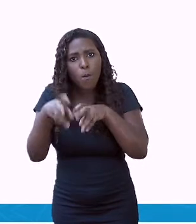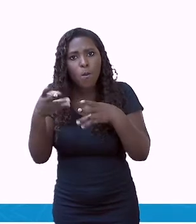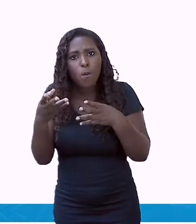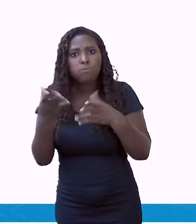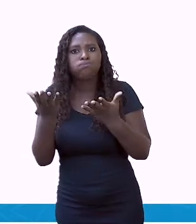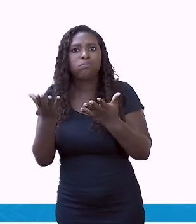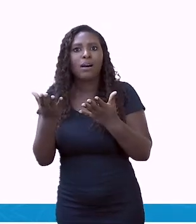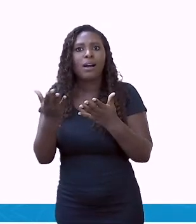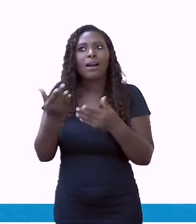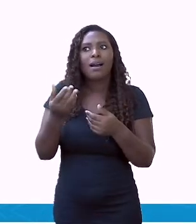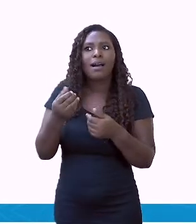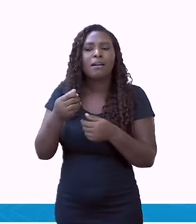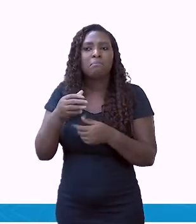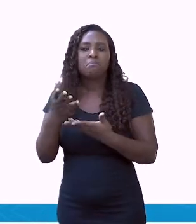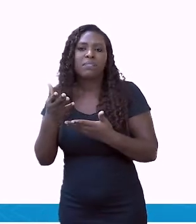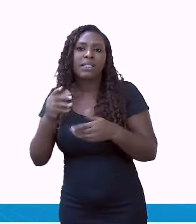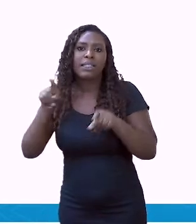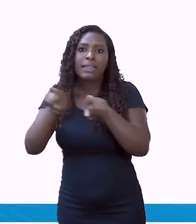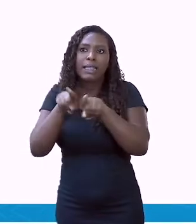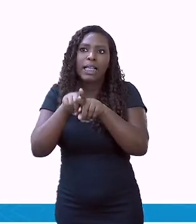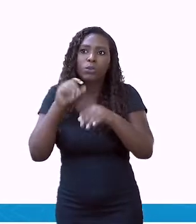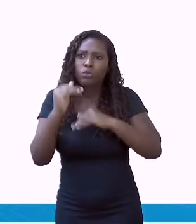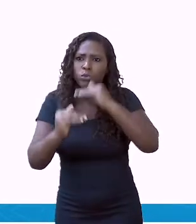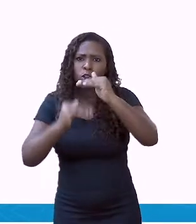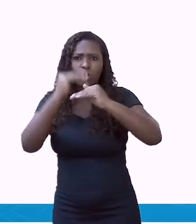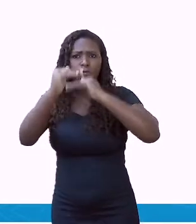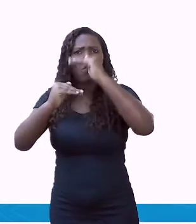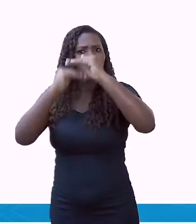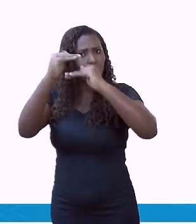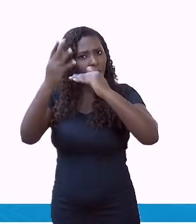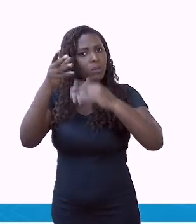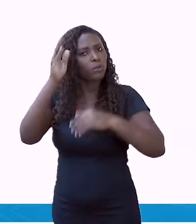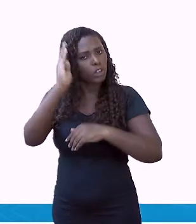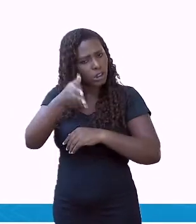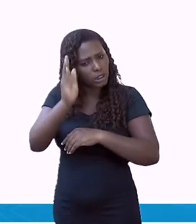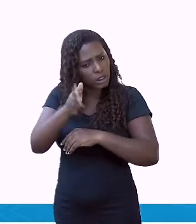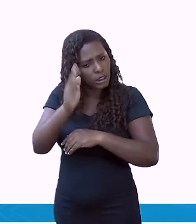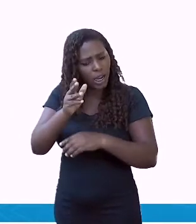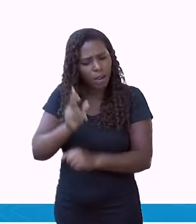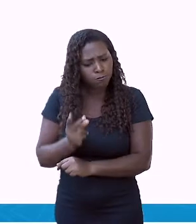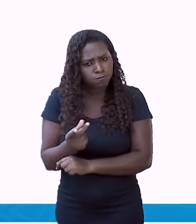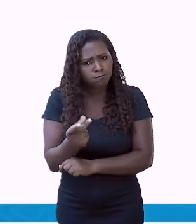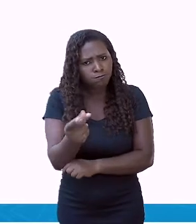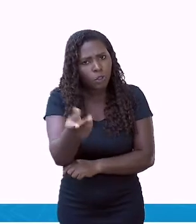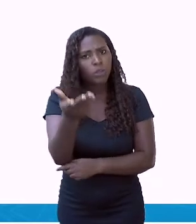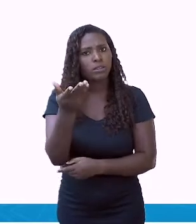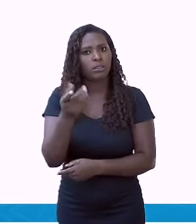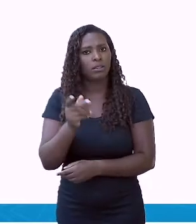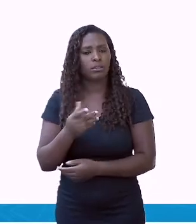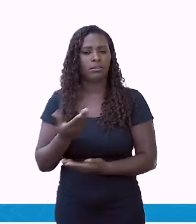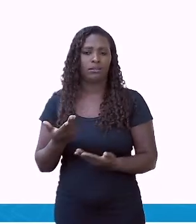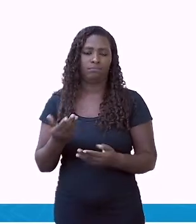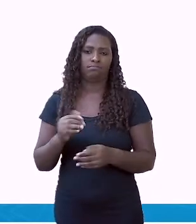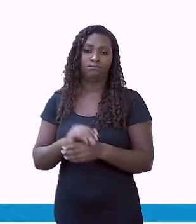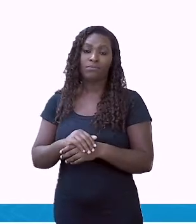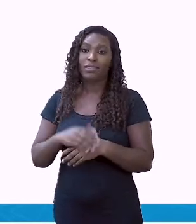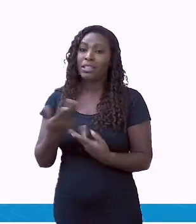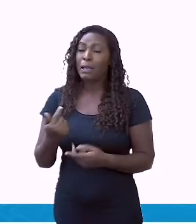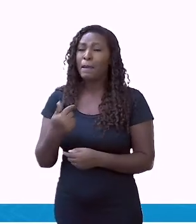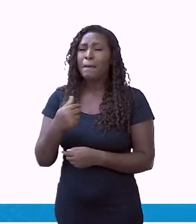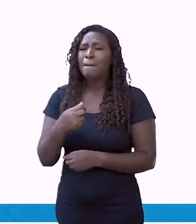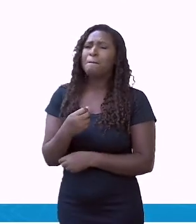E aí, veja uma coisa, Eliane, mas a Índia e a China estão muito grandes.